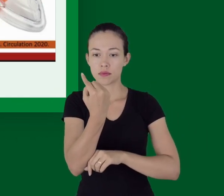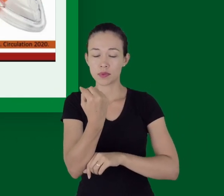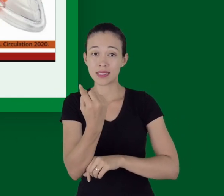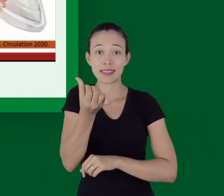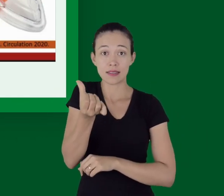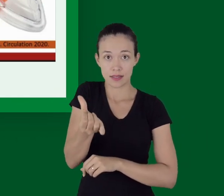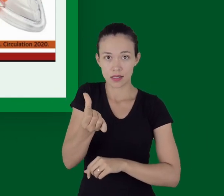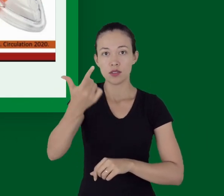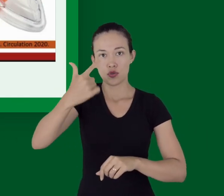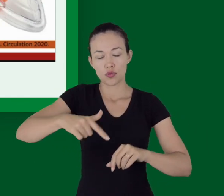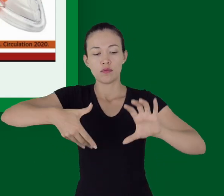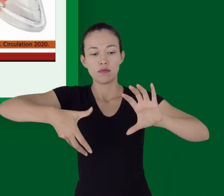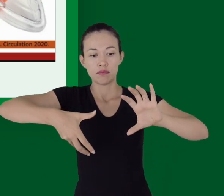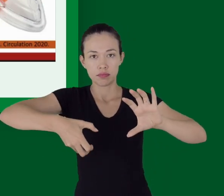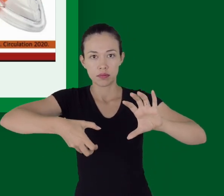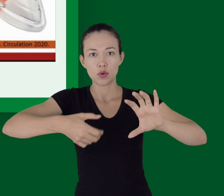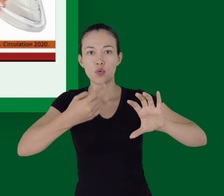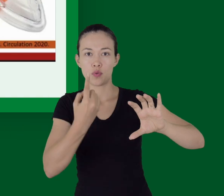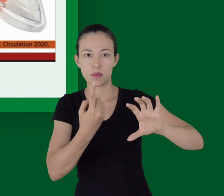a cada seis segundos.